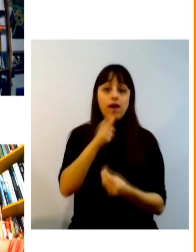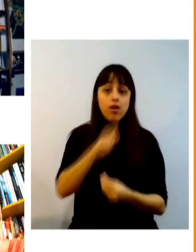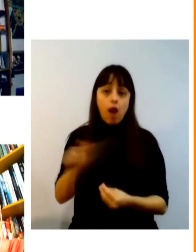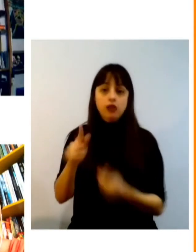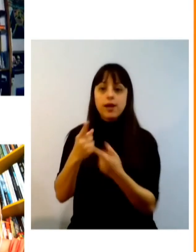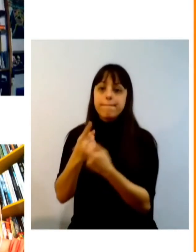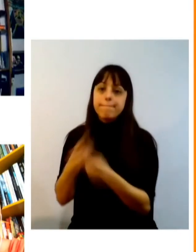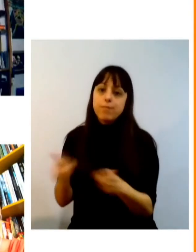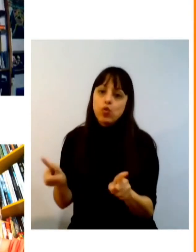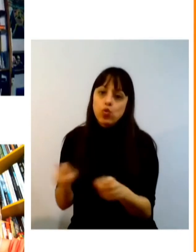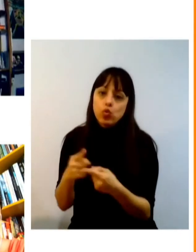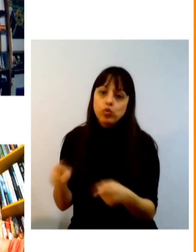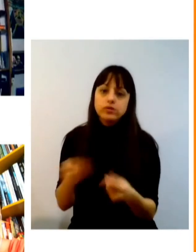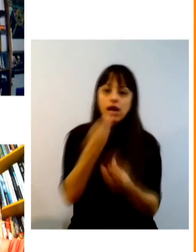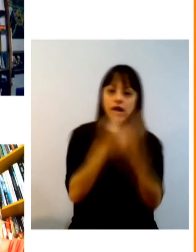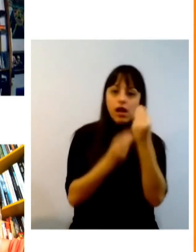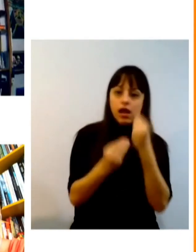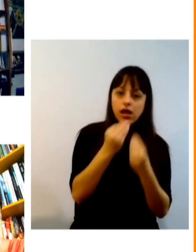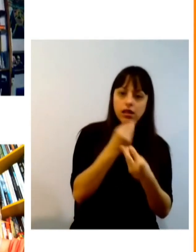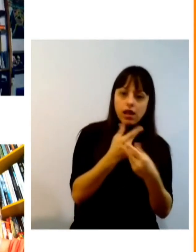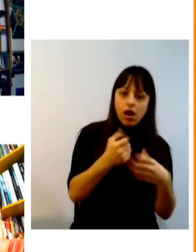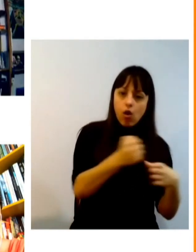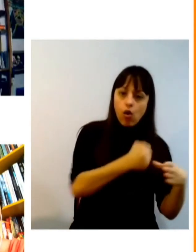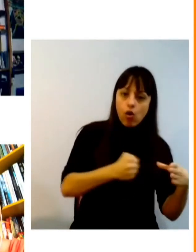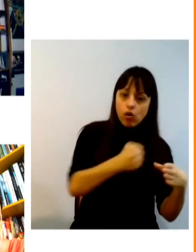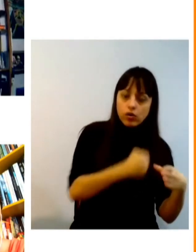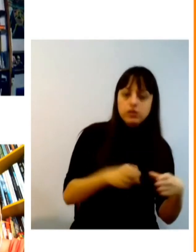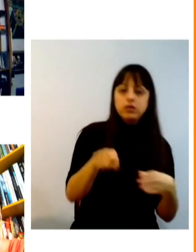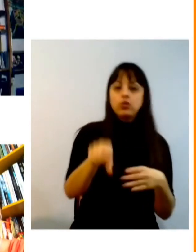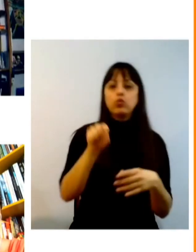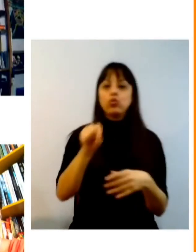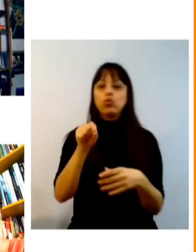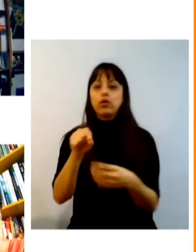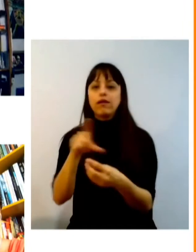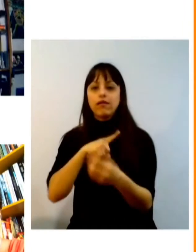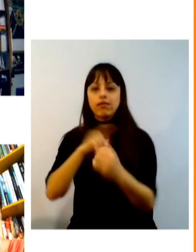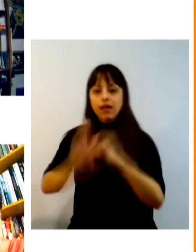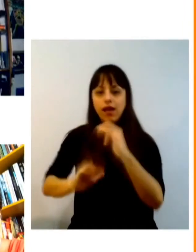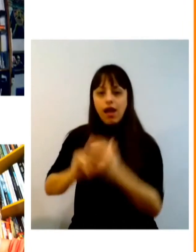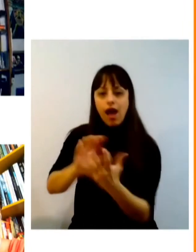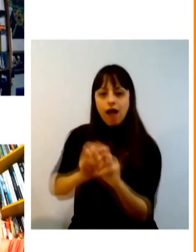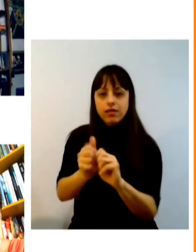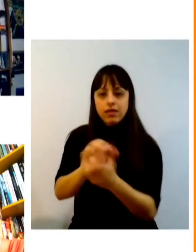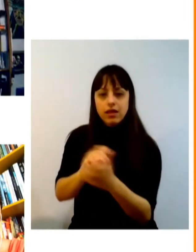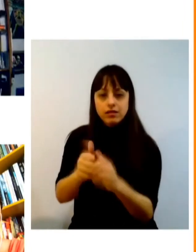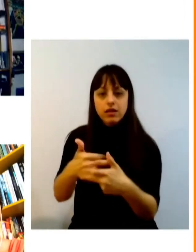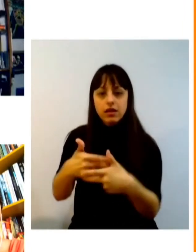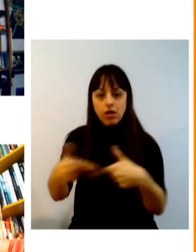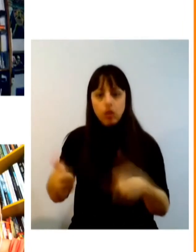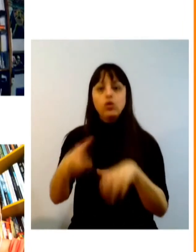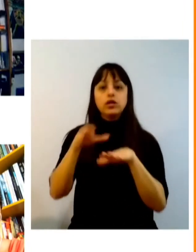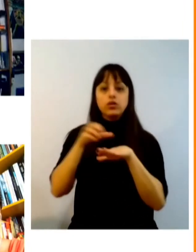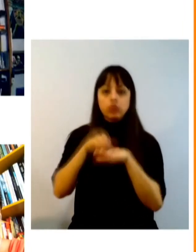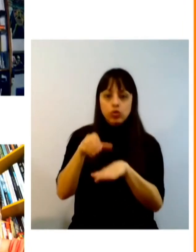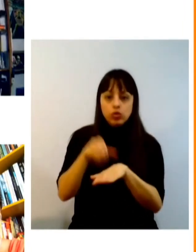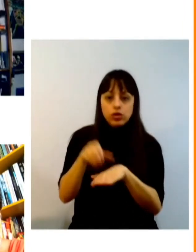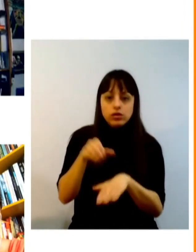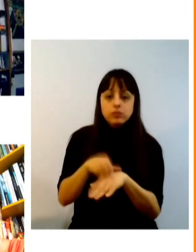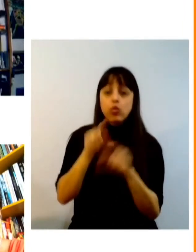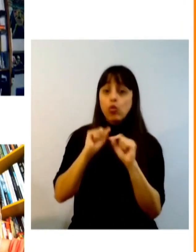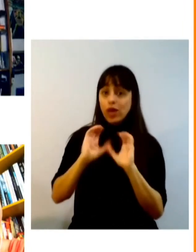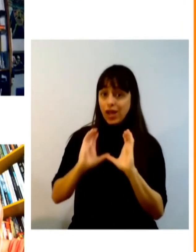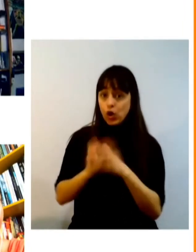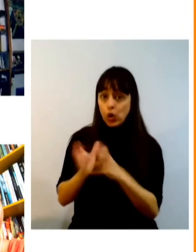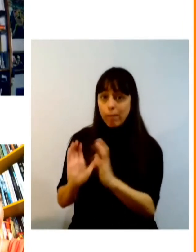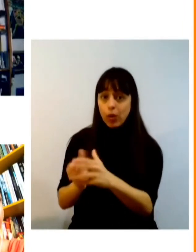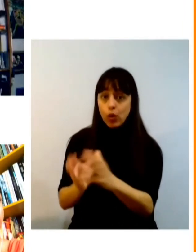gastronomia área de artesanato área de turismo quais são os clusters quais são os coletivos os grupos que tratam